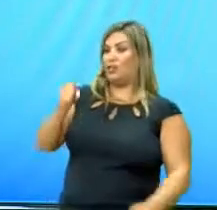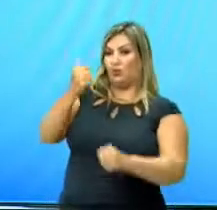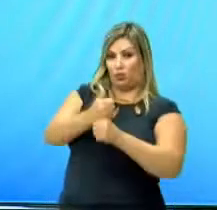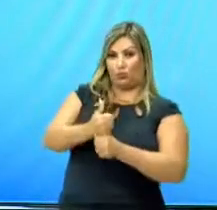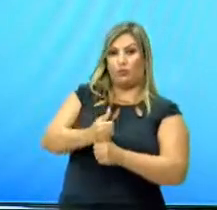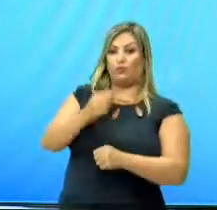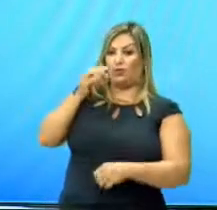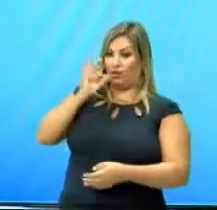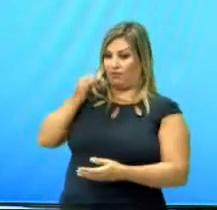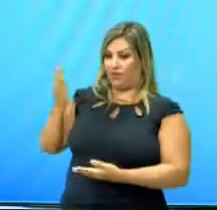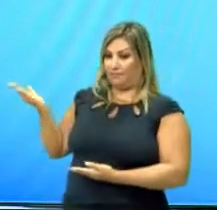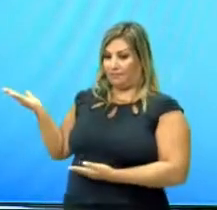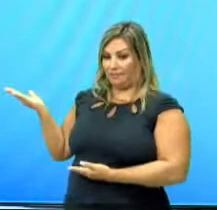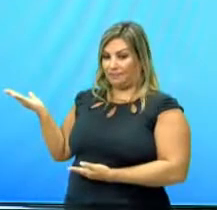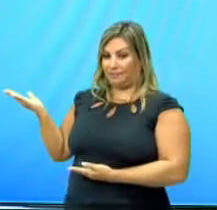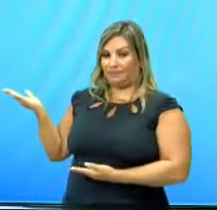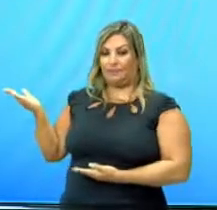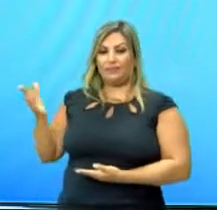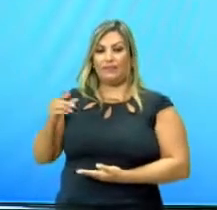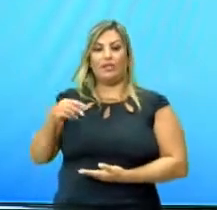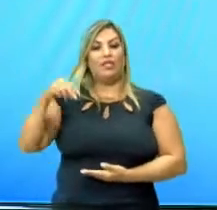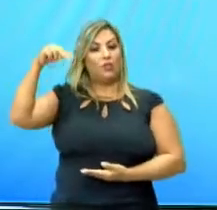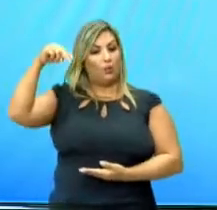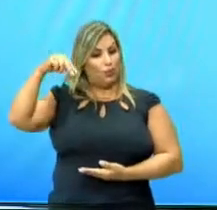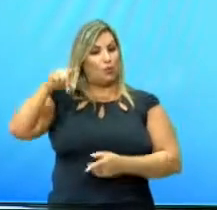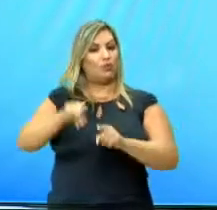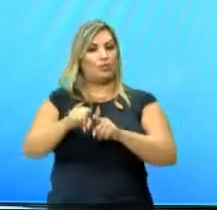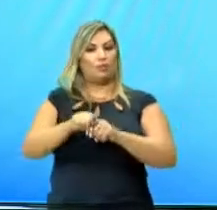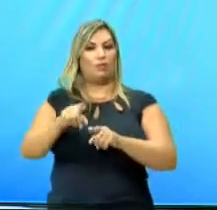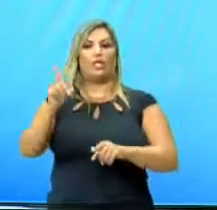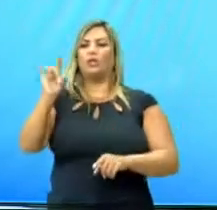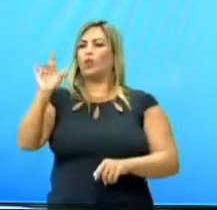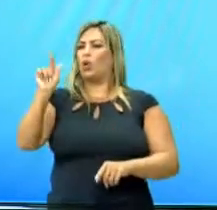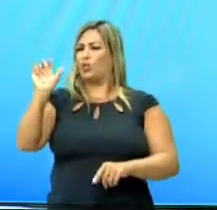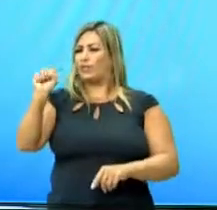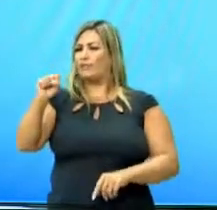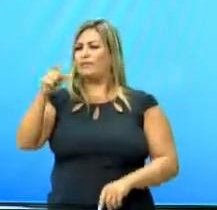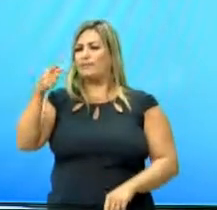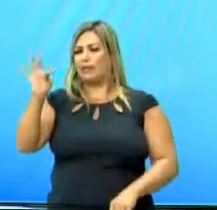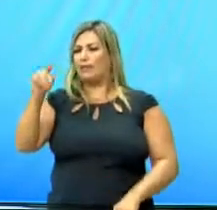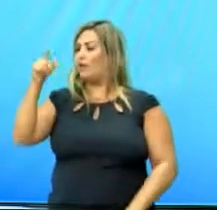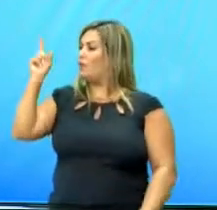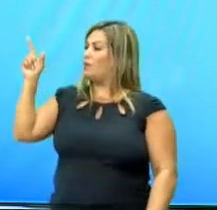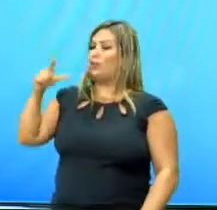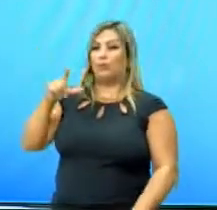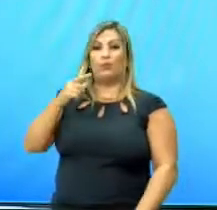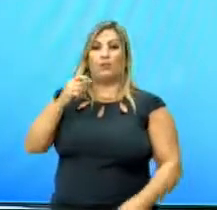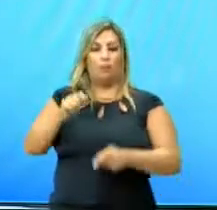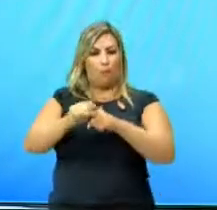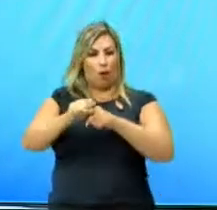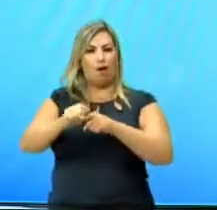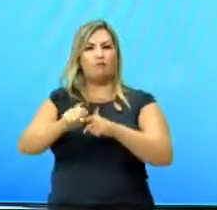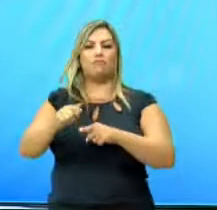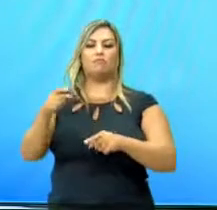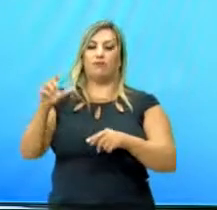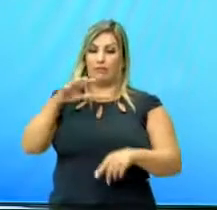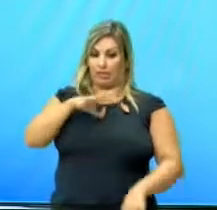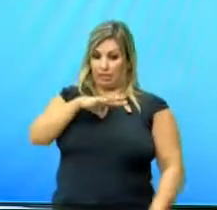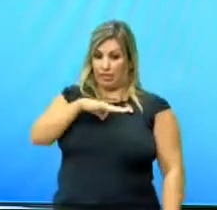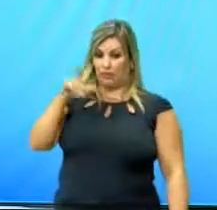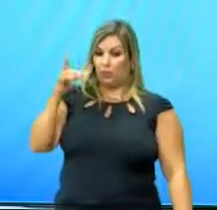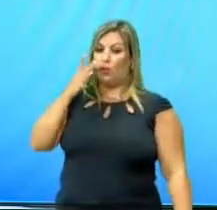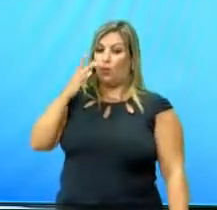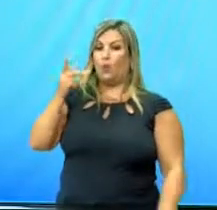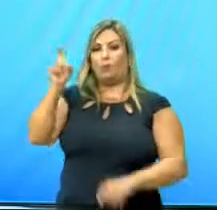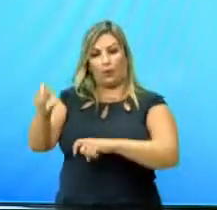substituída pelo café. Lá no norte, nós temos as drogas do sertão e depois o látex. Lá no centro-oeste,